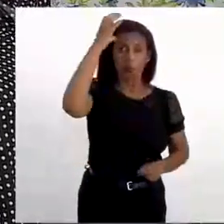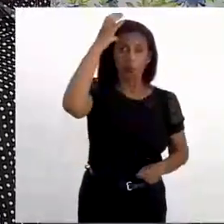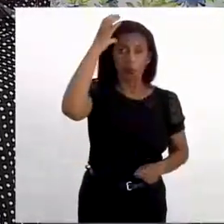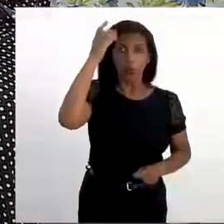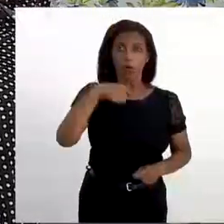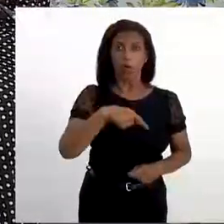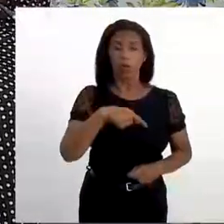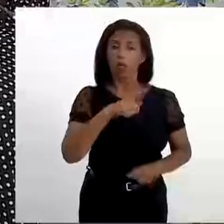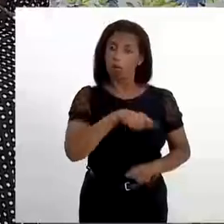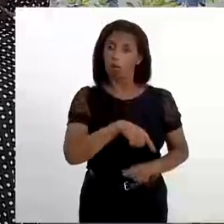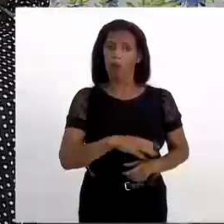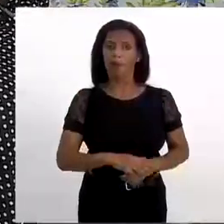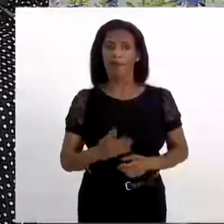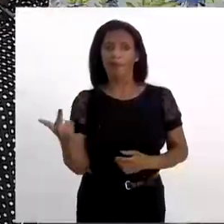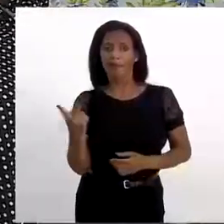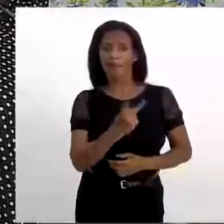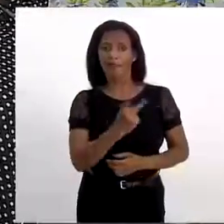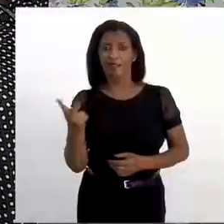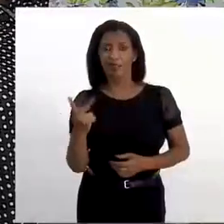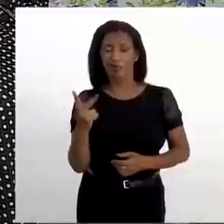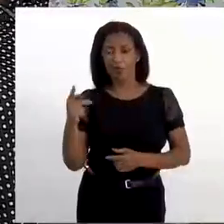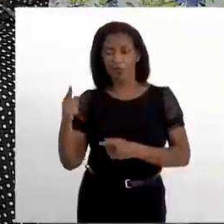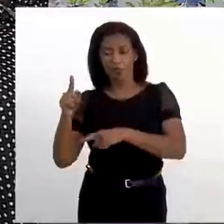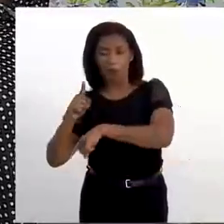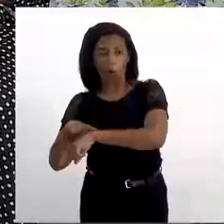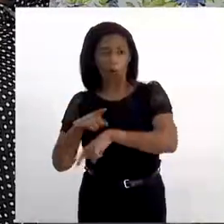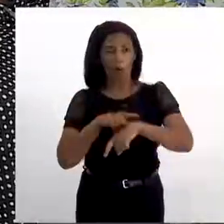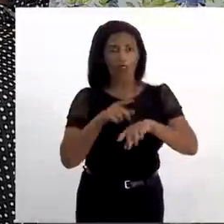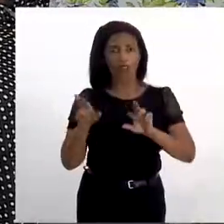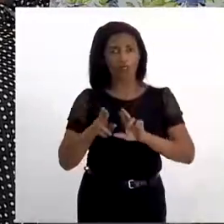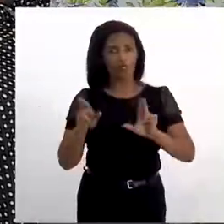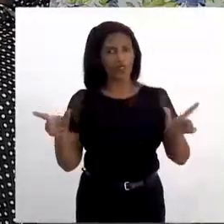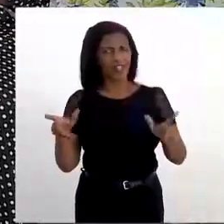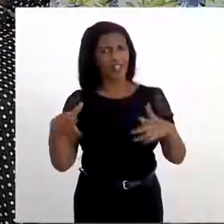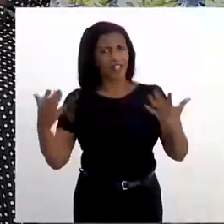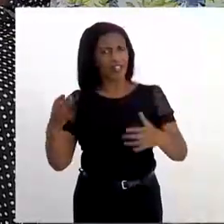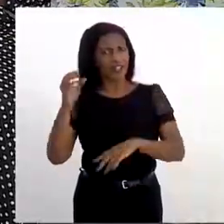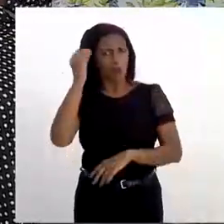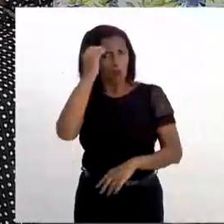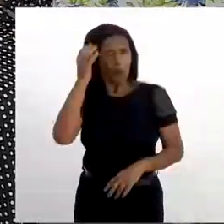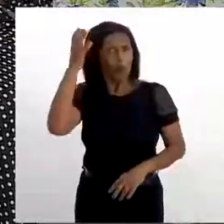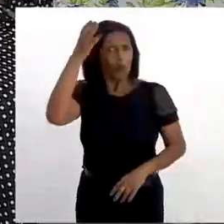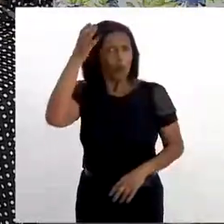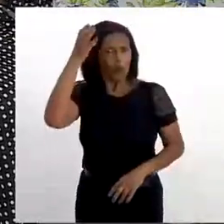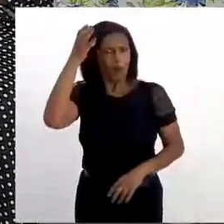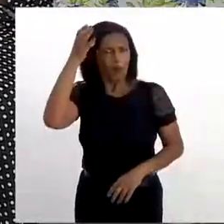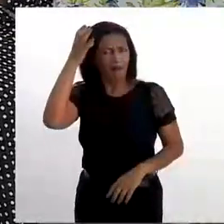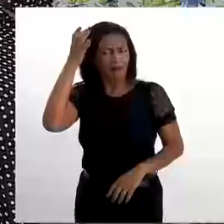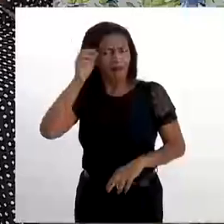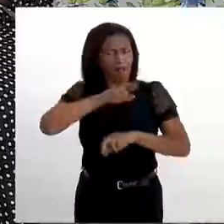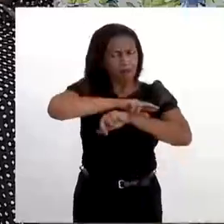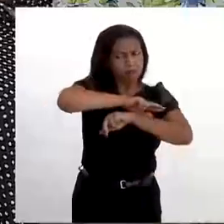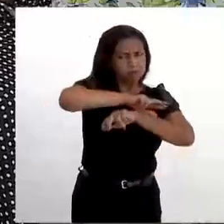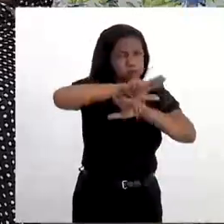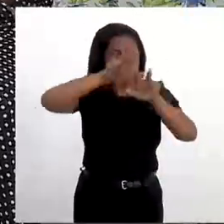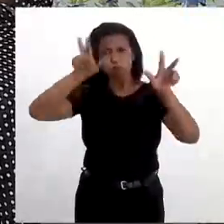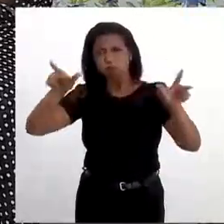cultura, porque ele é uma cultura. É uma cultura. Né? Então, a cultura do candomblé, ela é rica,